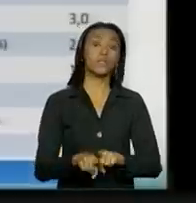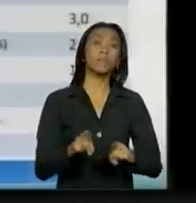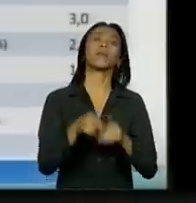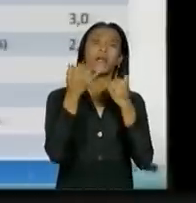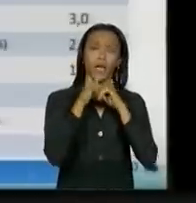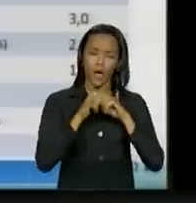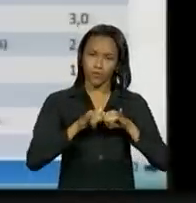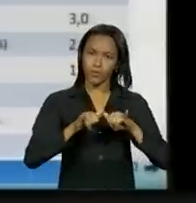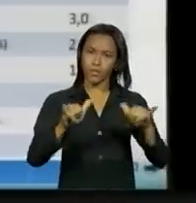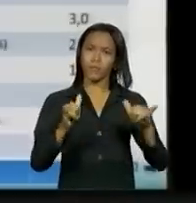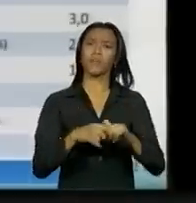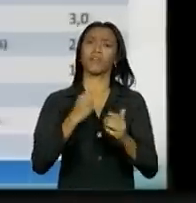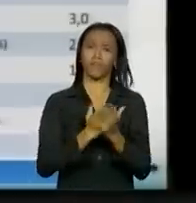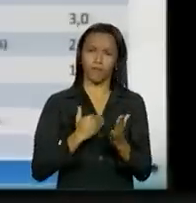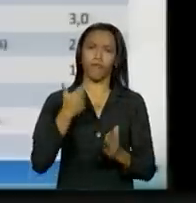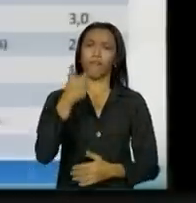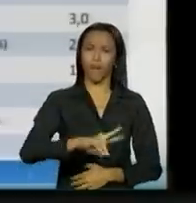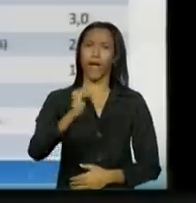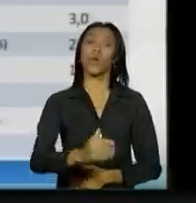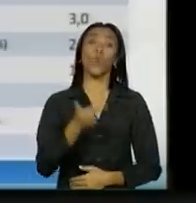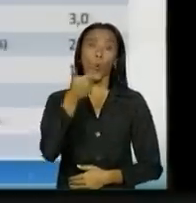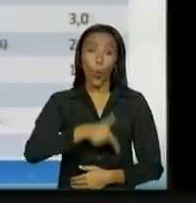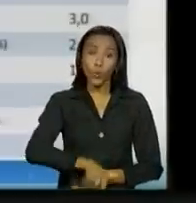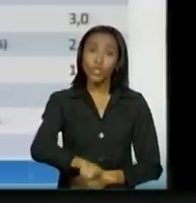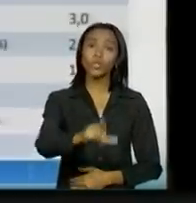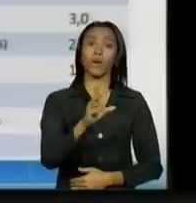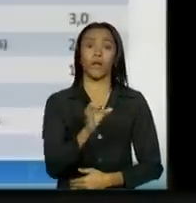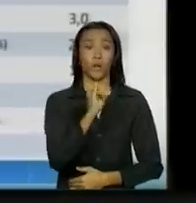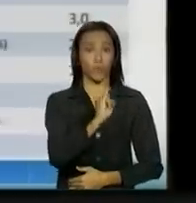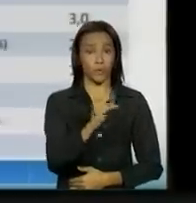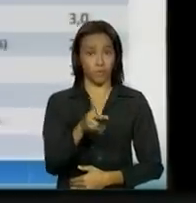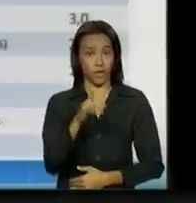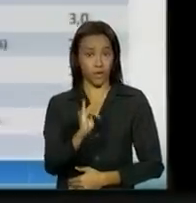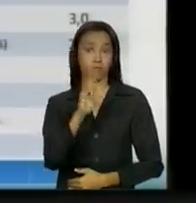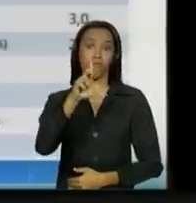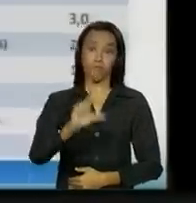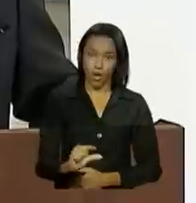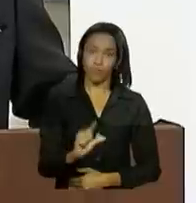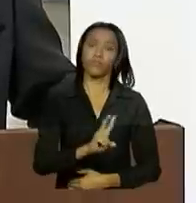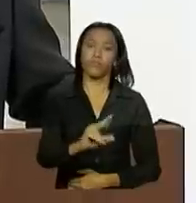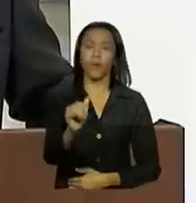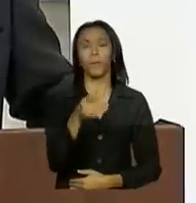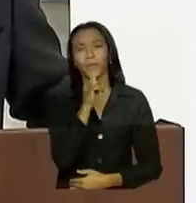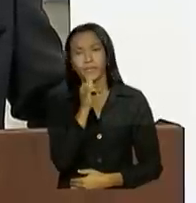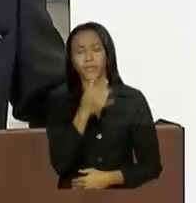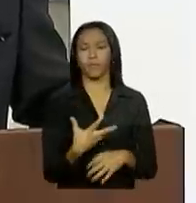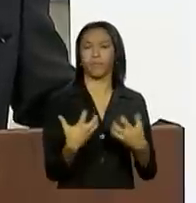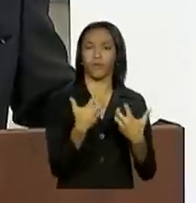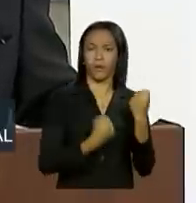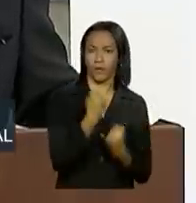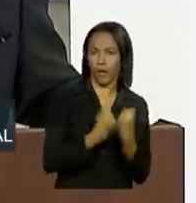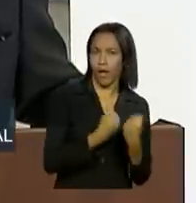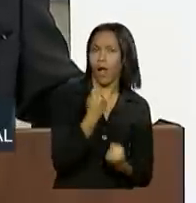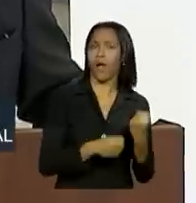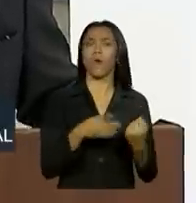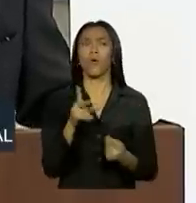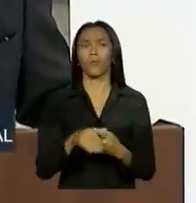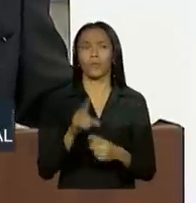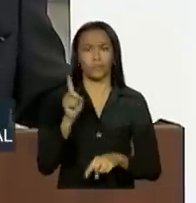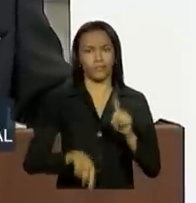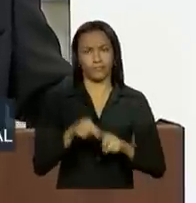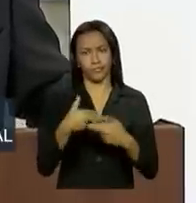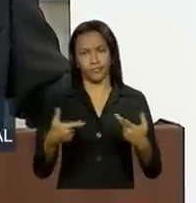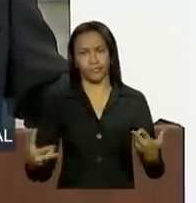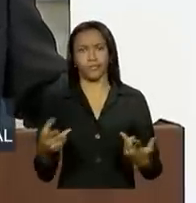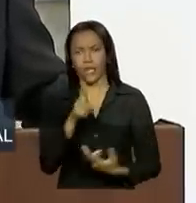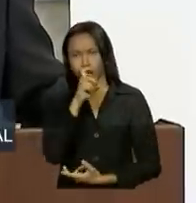renovação das reduções de IPI em vários produtos, como veículos, como linha branca, como material